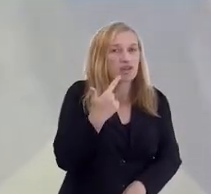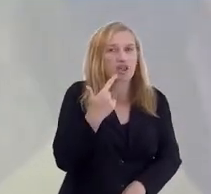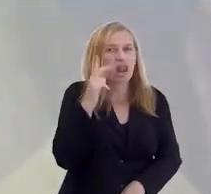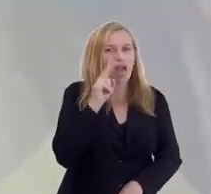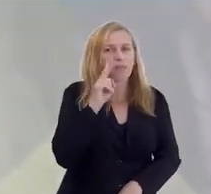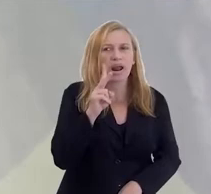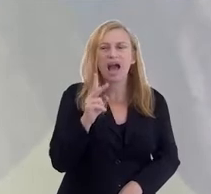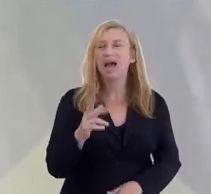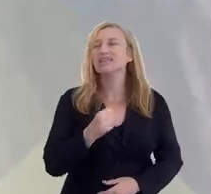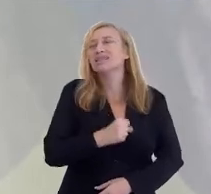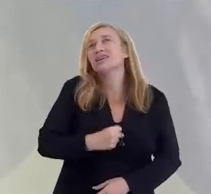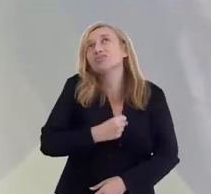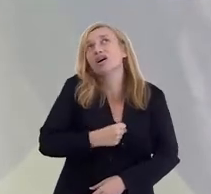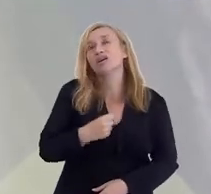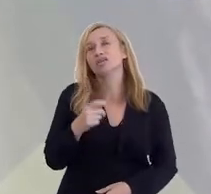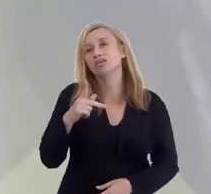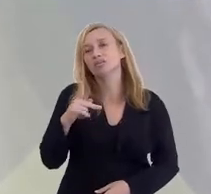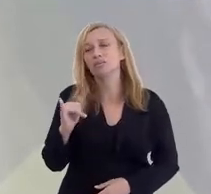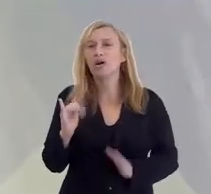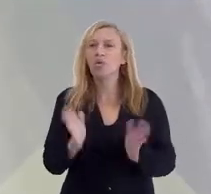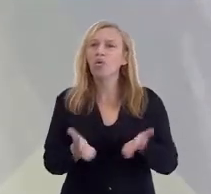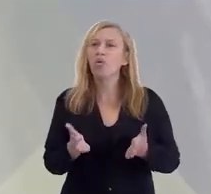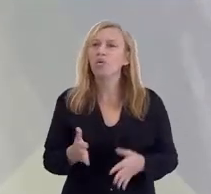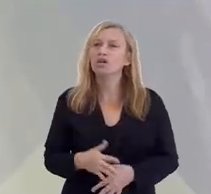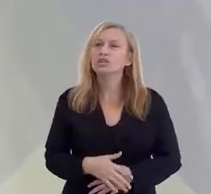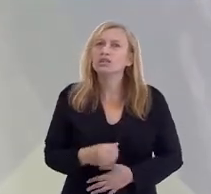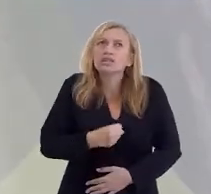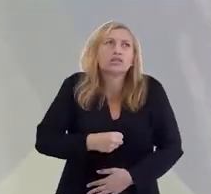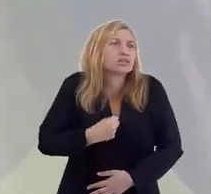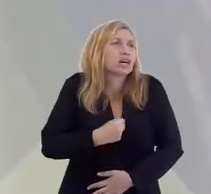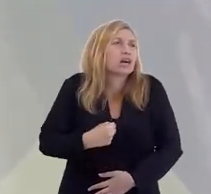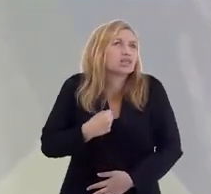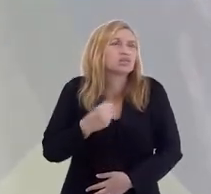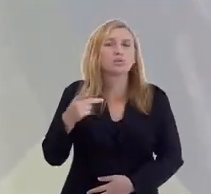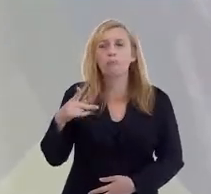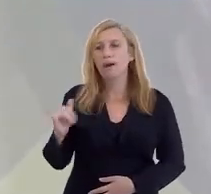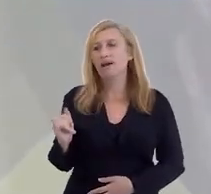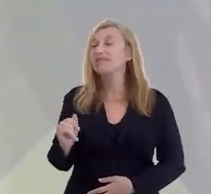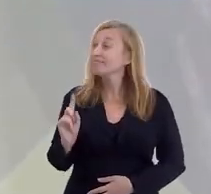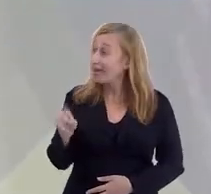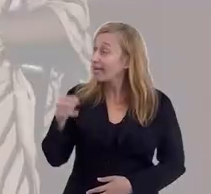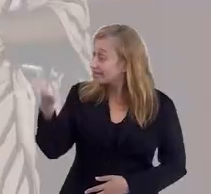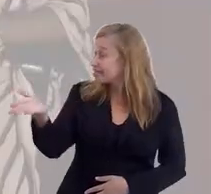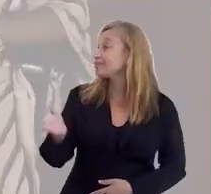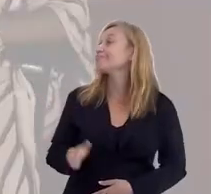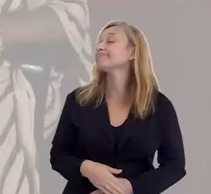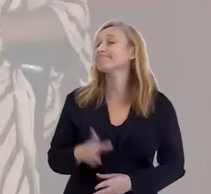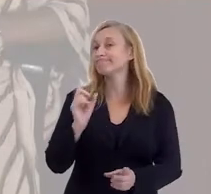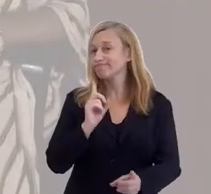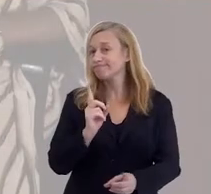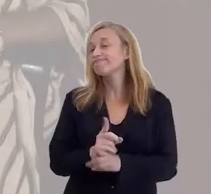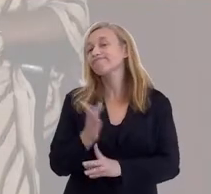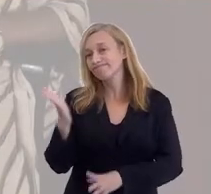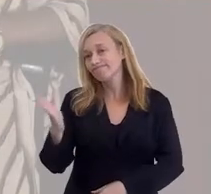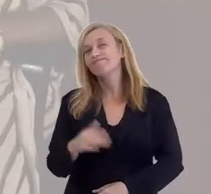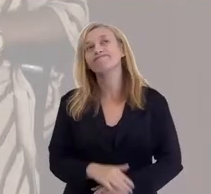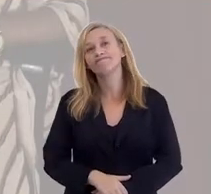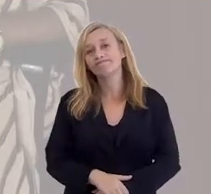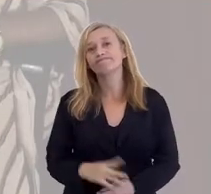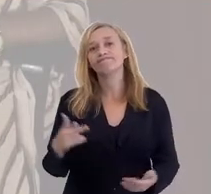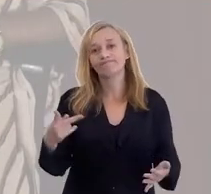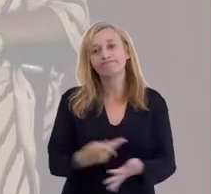me deu uma saudade do meu pai hoje, não sei por que hoje estou com uma saudade dele, mas é isso, é esse reencontro